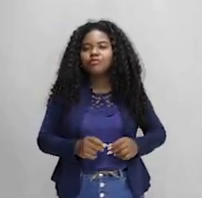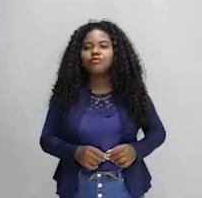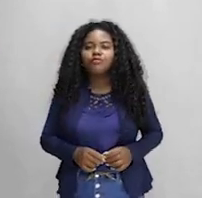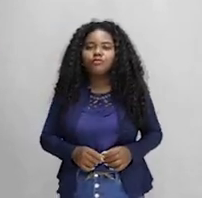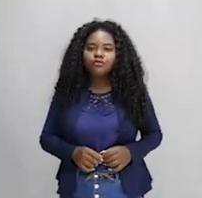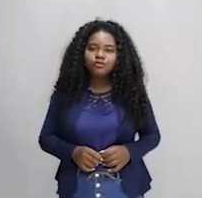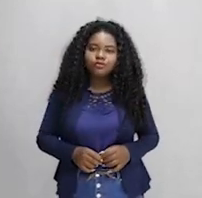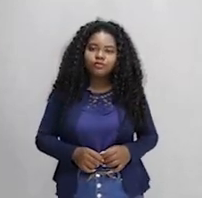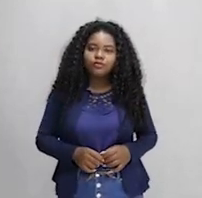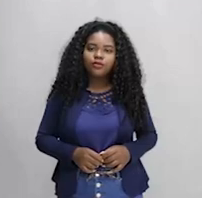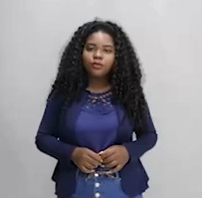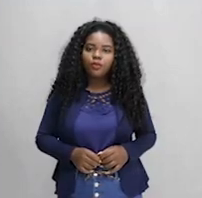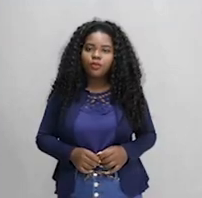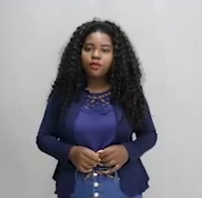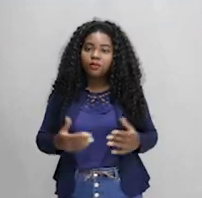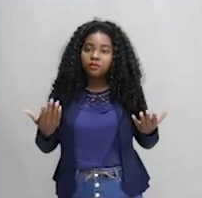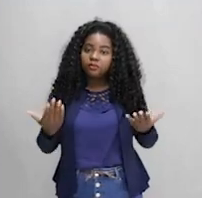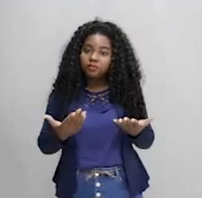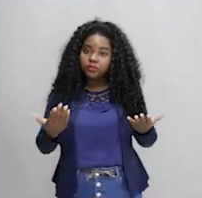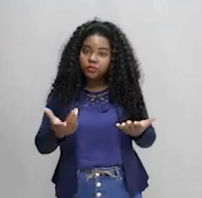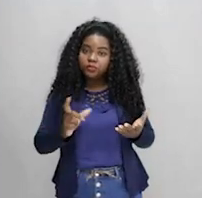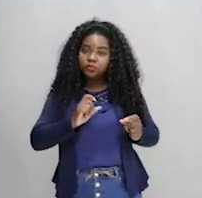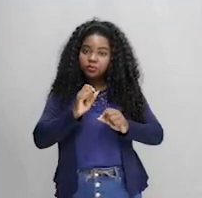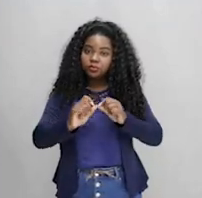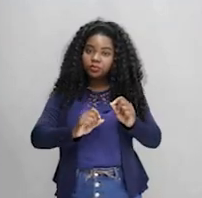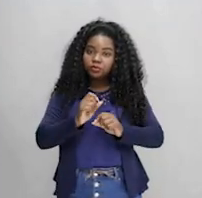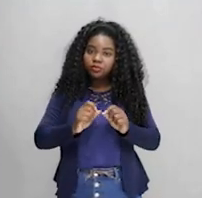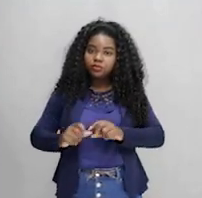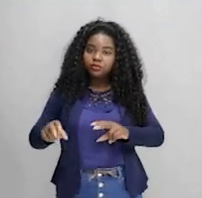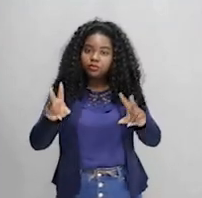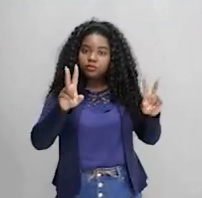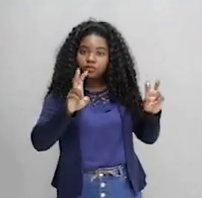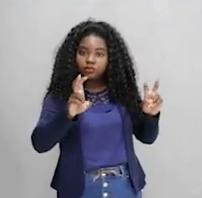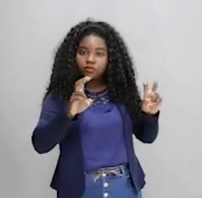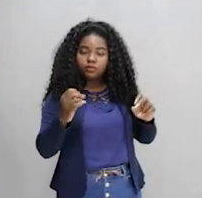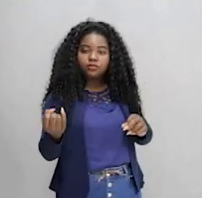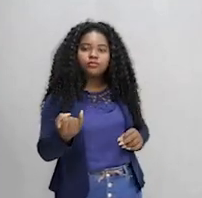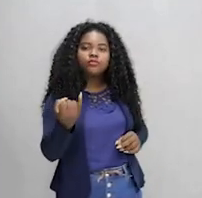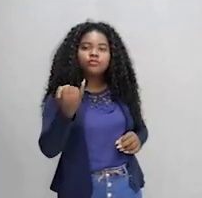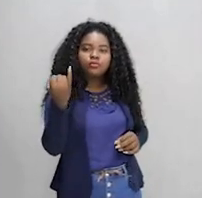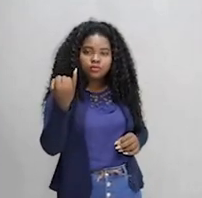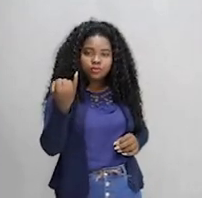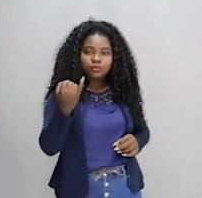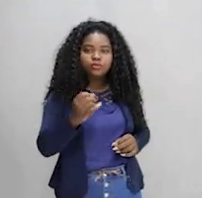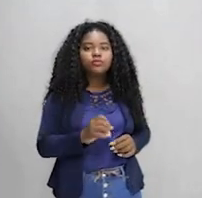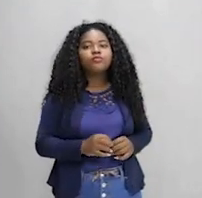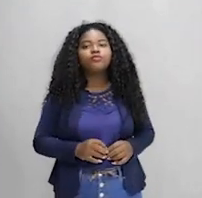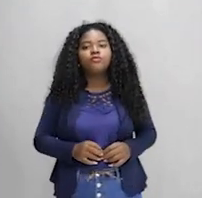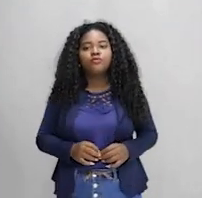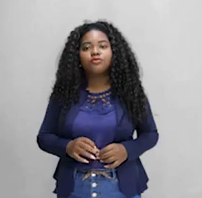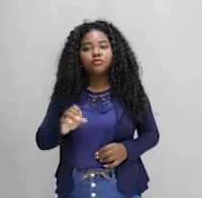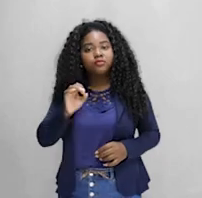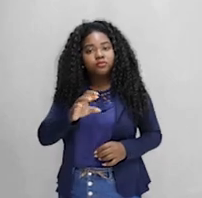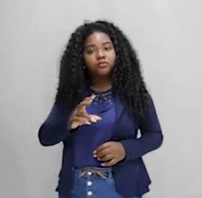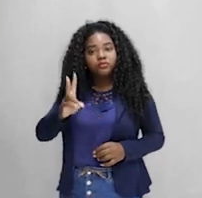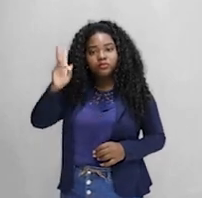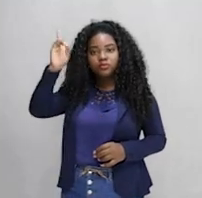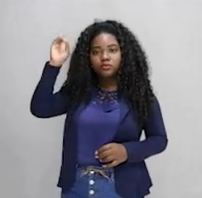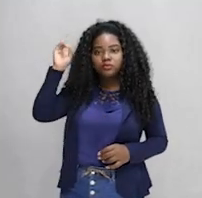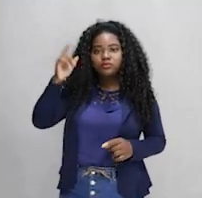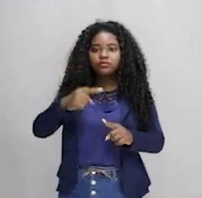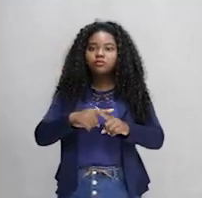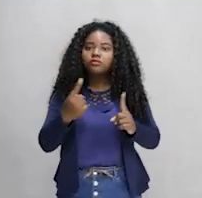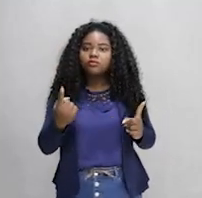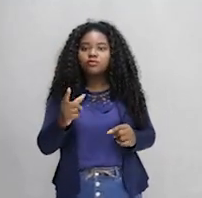Já sabe. Galera, hoje nós vamos aí falar de um assunto muito importante. Não apenas aí, presta atenção para vestibular, mas